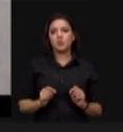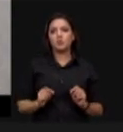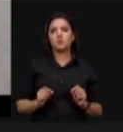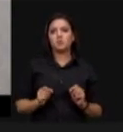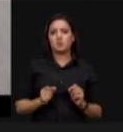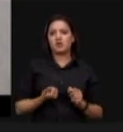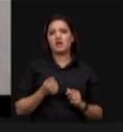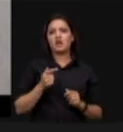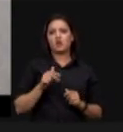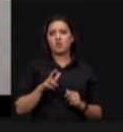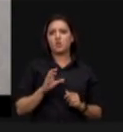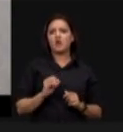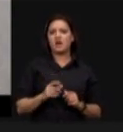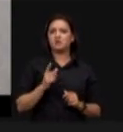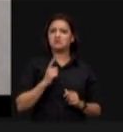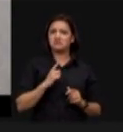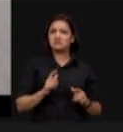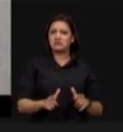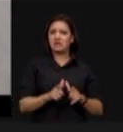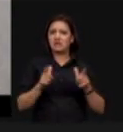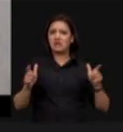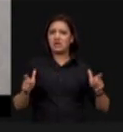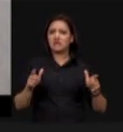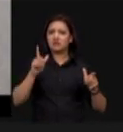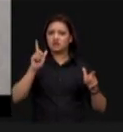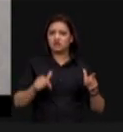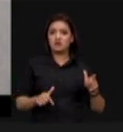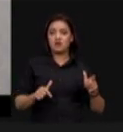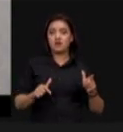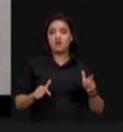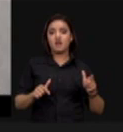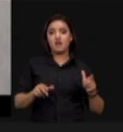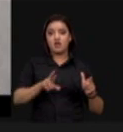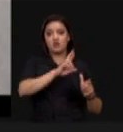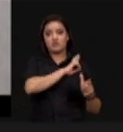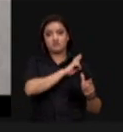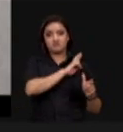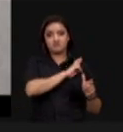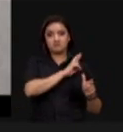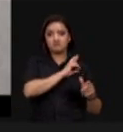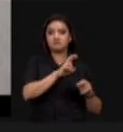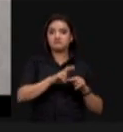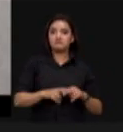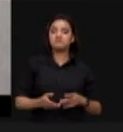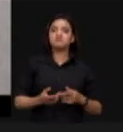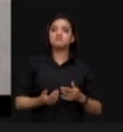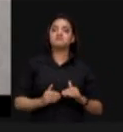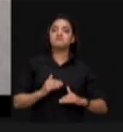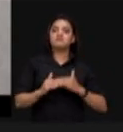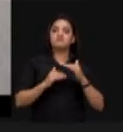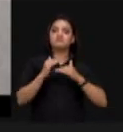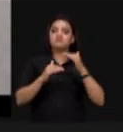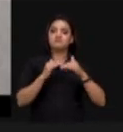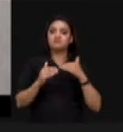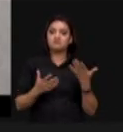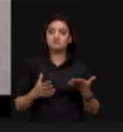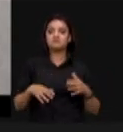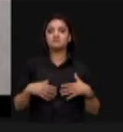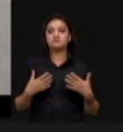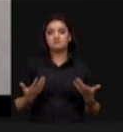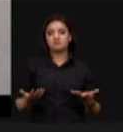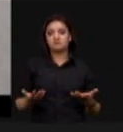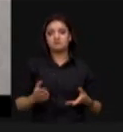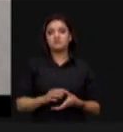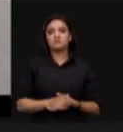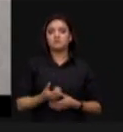muito, muito grande, responsável pelo saldo comercial do Brasil inteiro. Os demais setores, serviços, indústria, são deficitários.